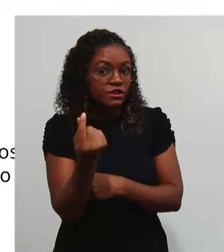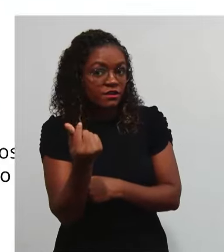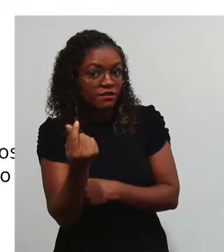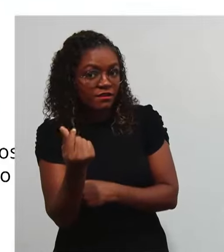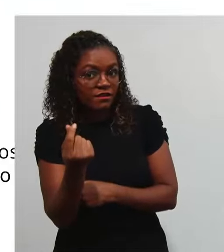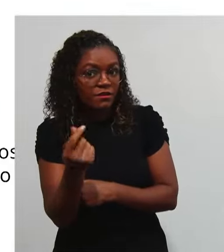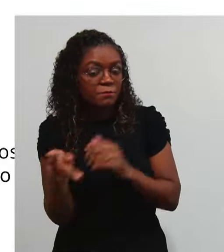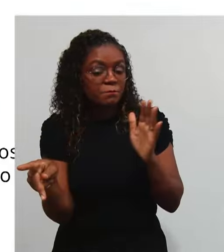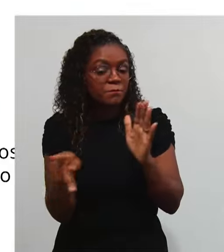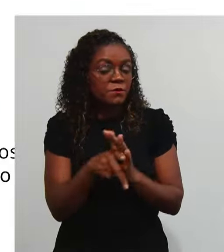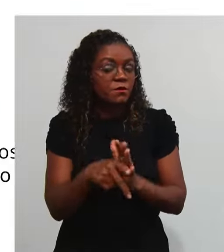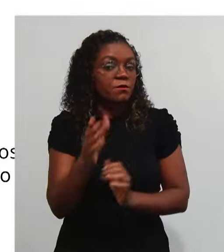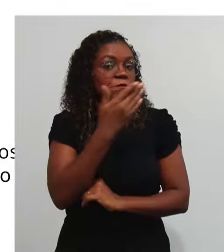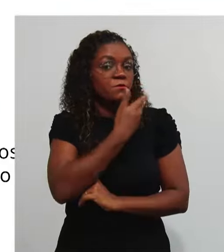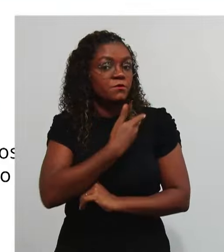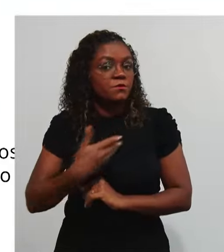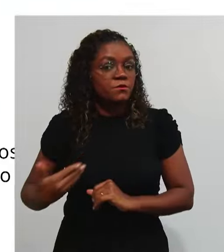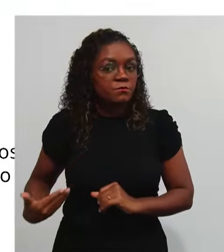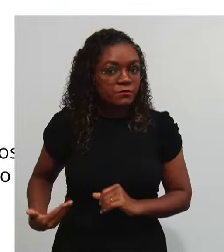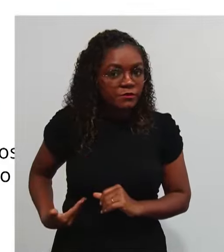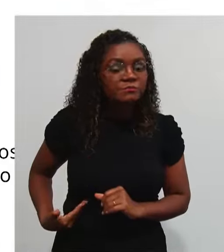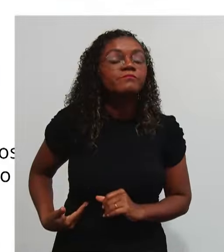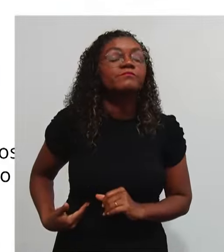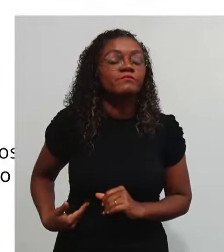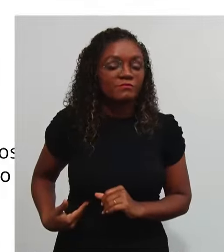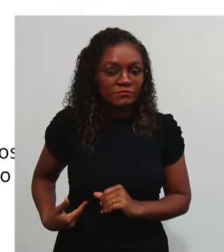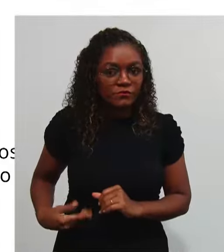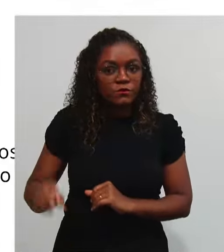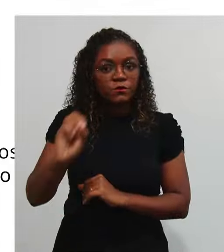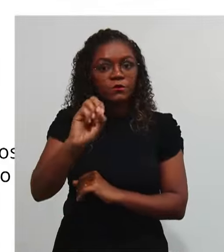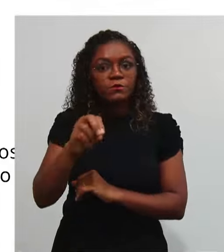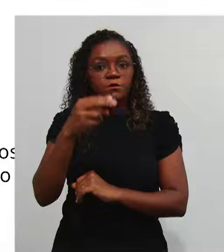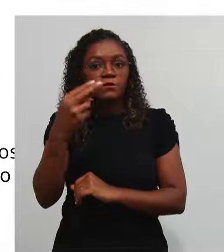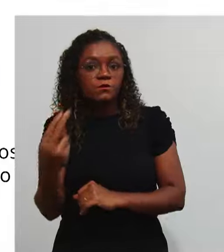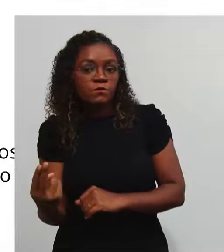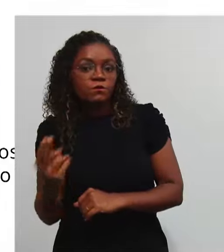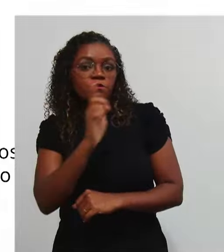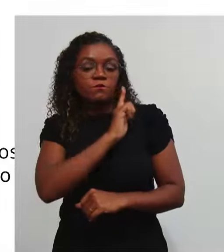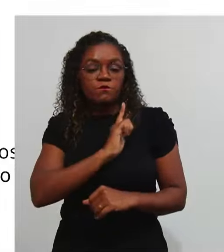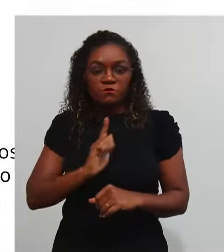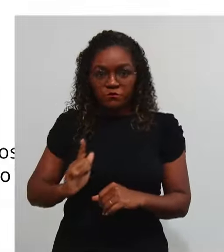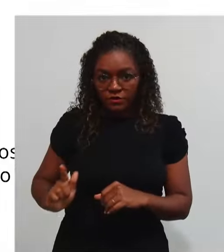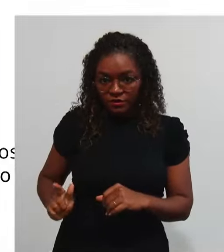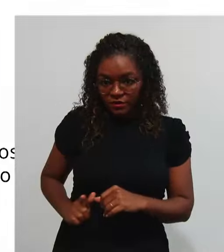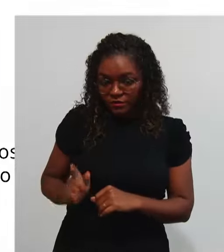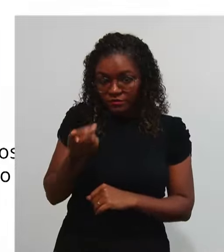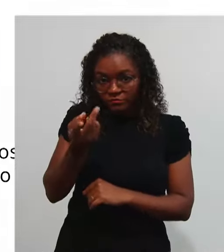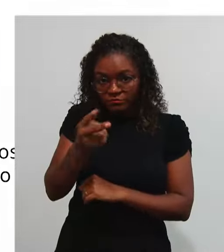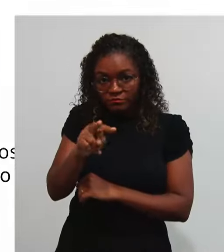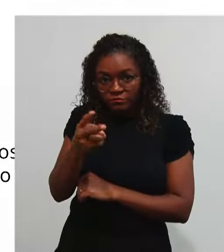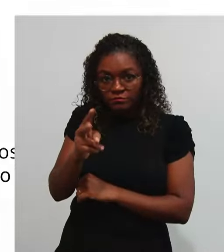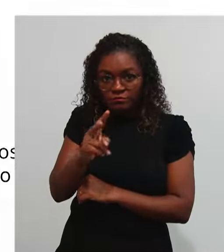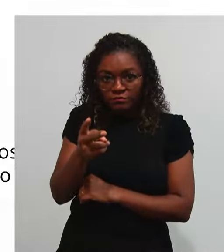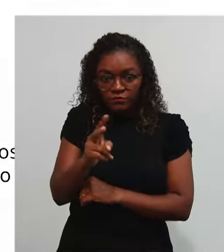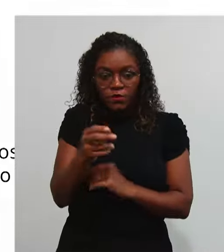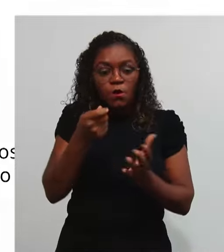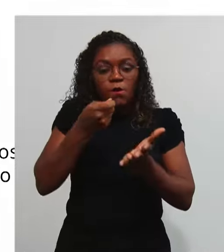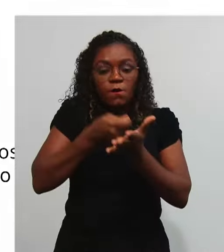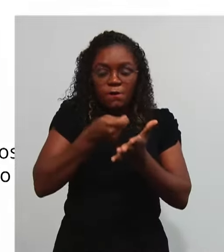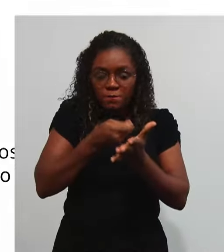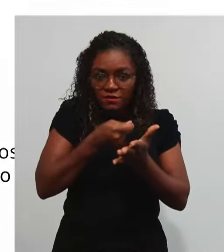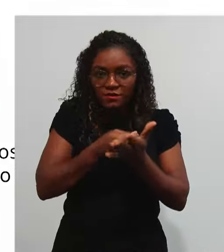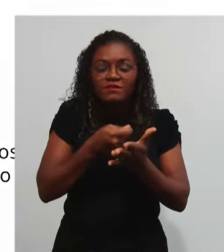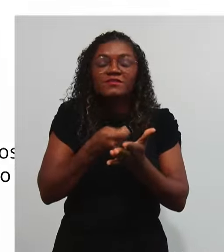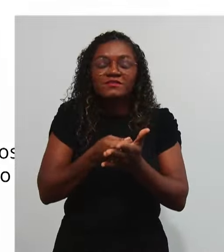Públicos Ou pelos quais A união Responda Ou que Em nome Dessa Assuma Obrigações De